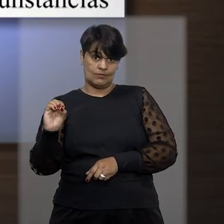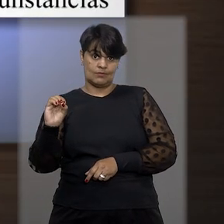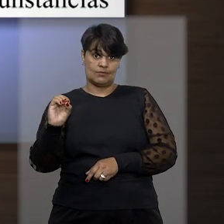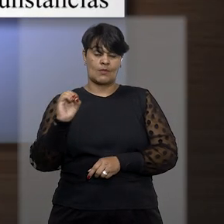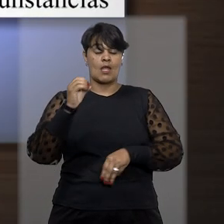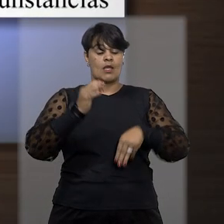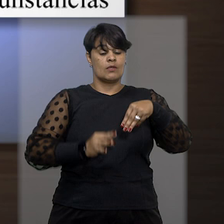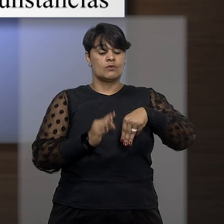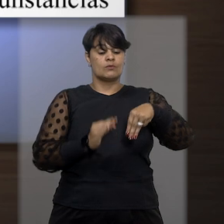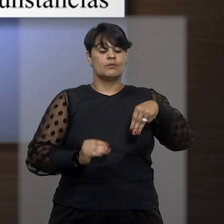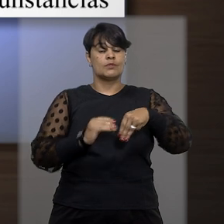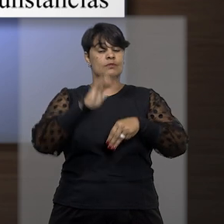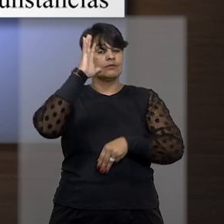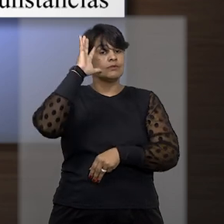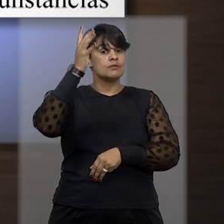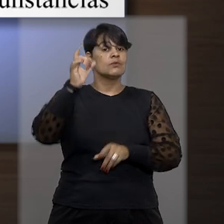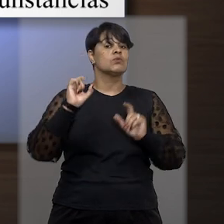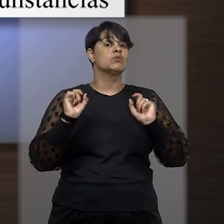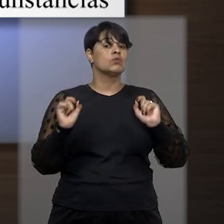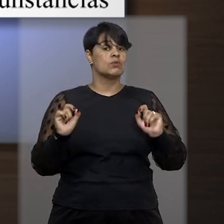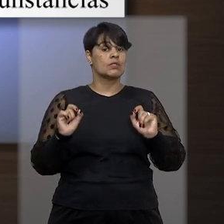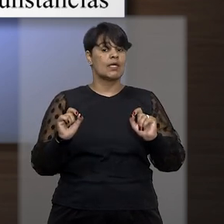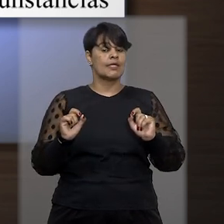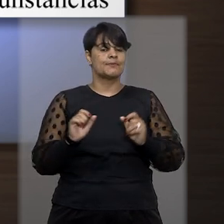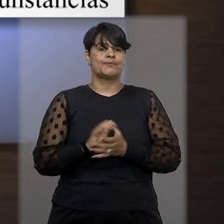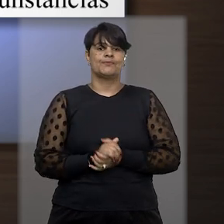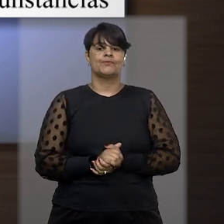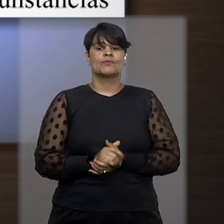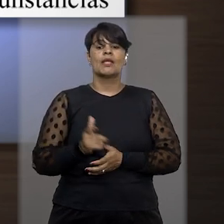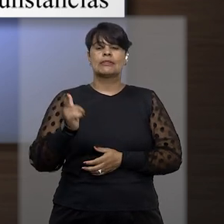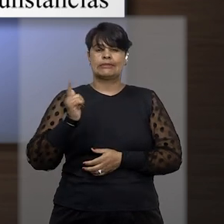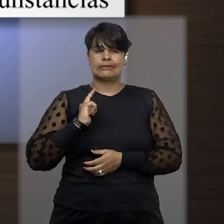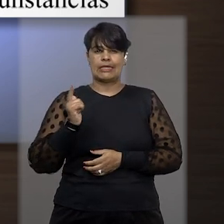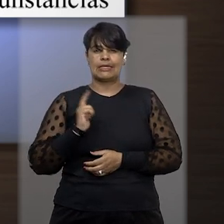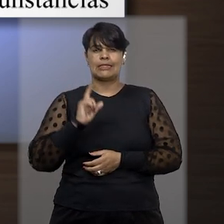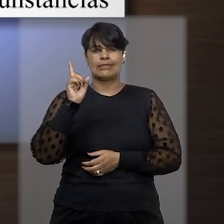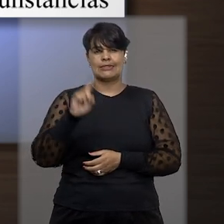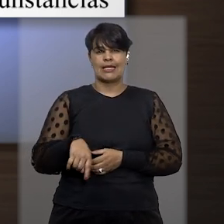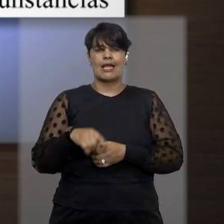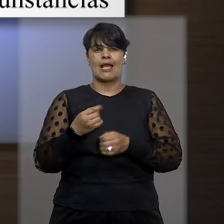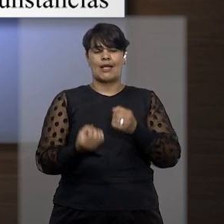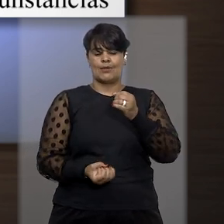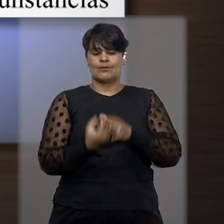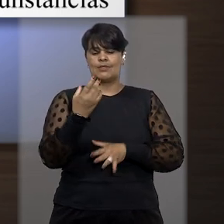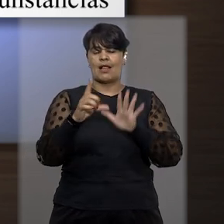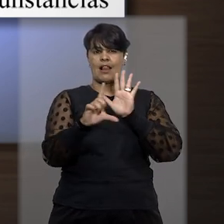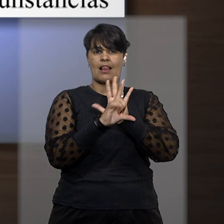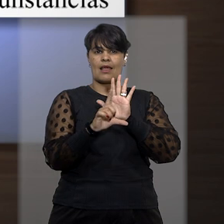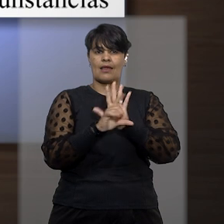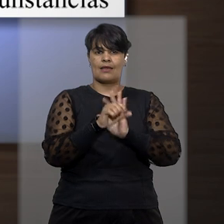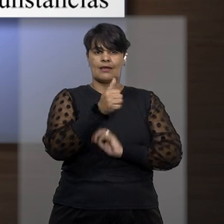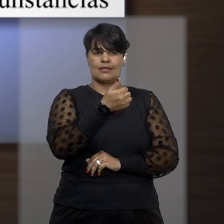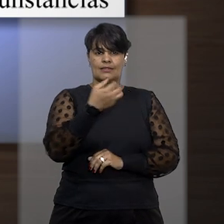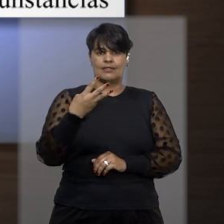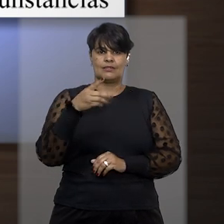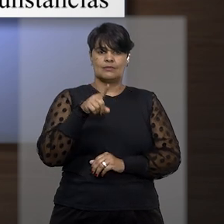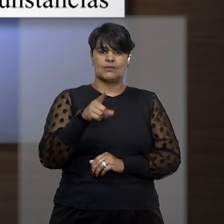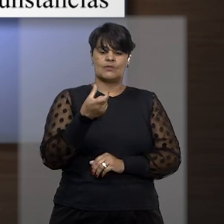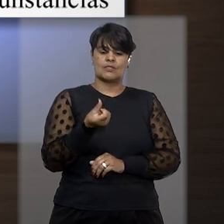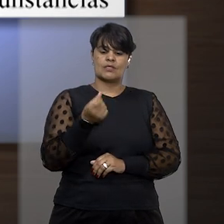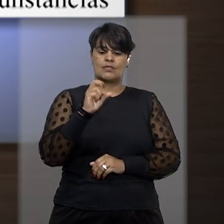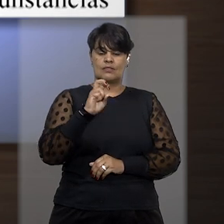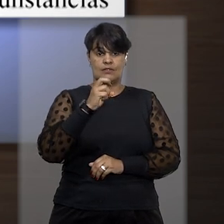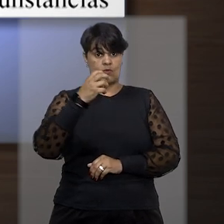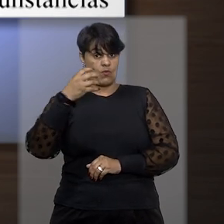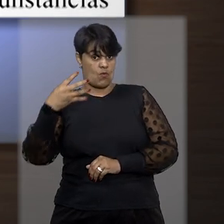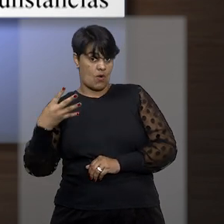estabeleceram que, em razão da Novato Legis e Mélions, estabelecida pela Lei 13.654